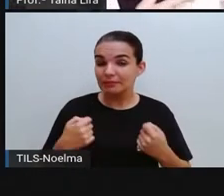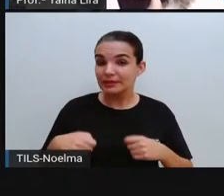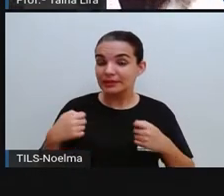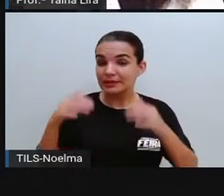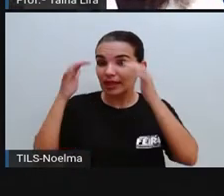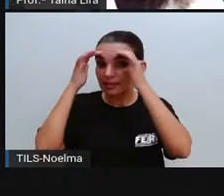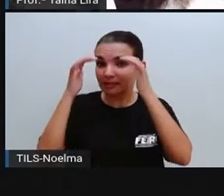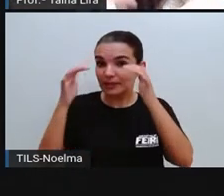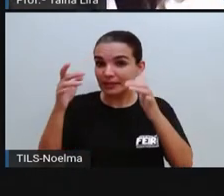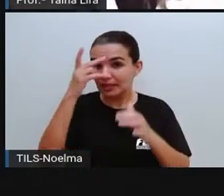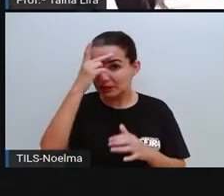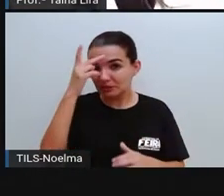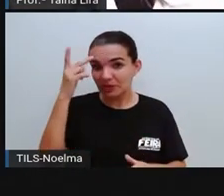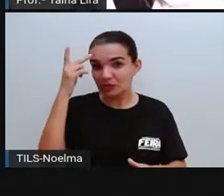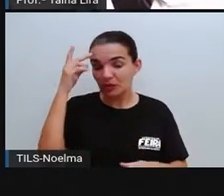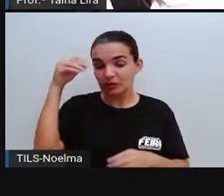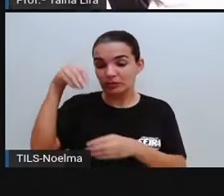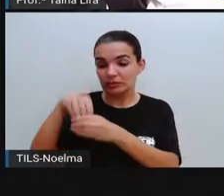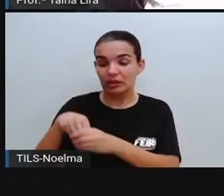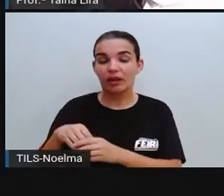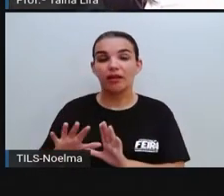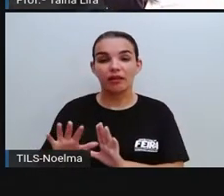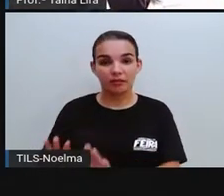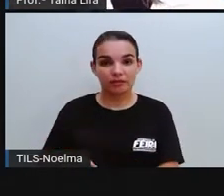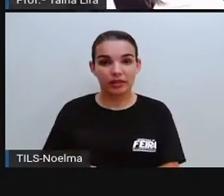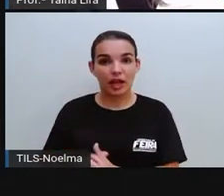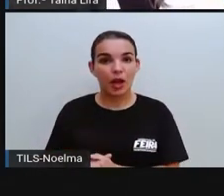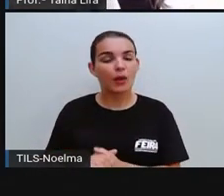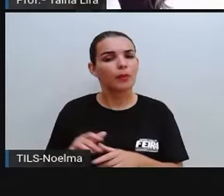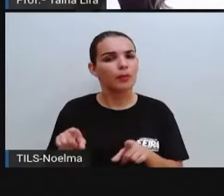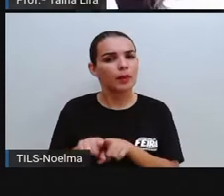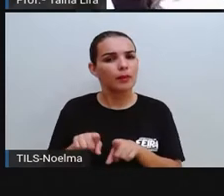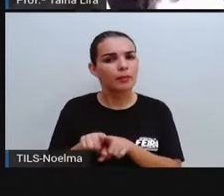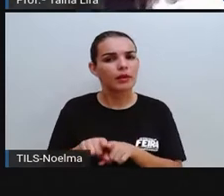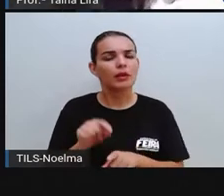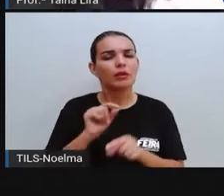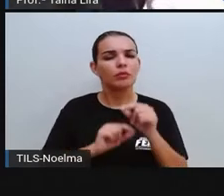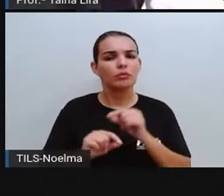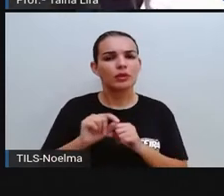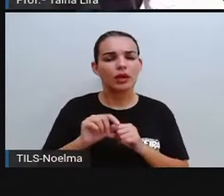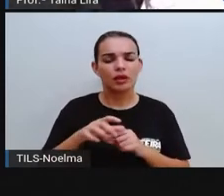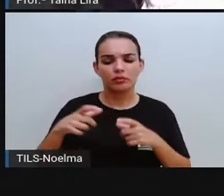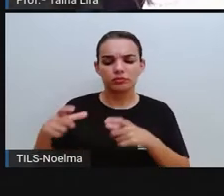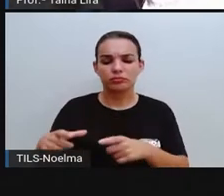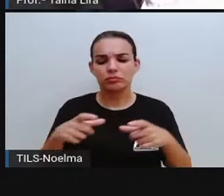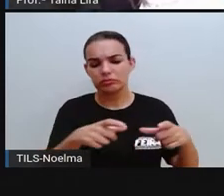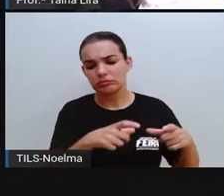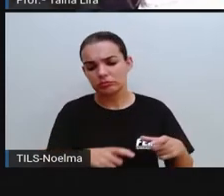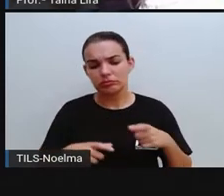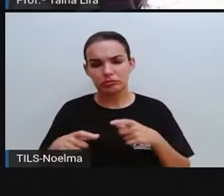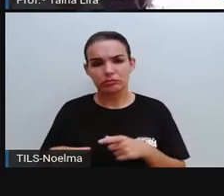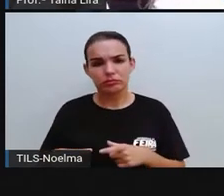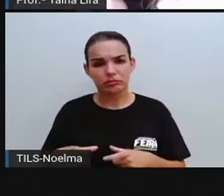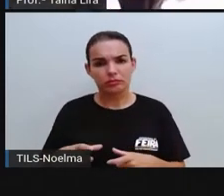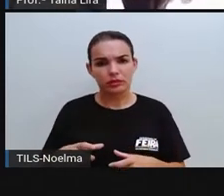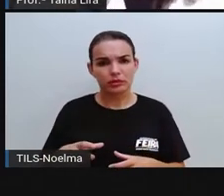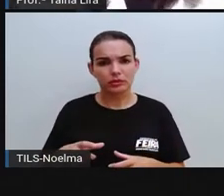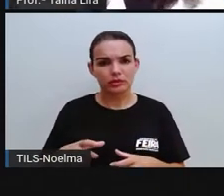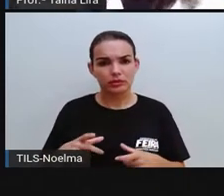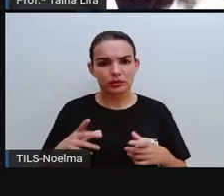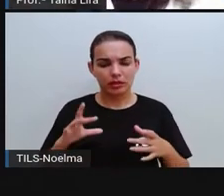as pessoas que estão ali, tá? Inclusive, nos espaços públicos, como, por exemplo, escola,